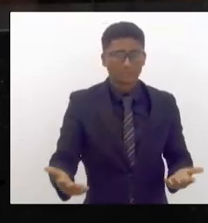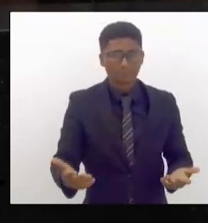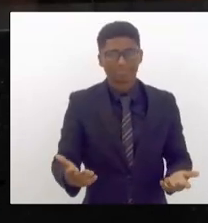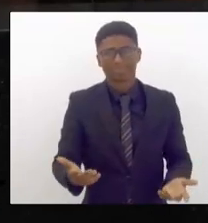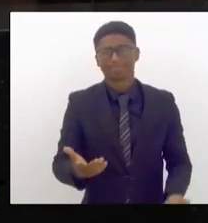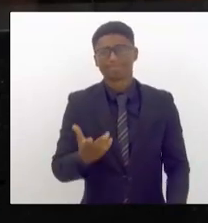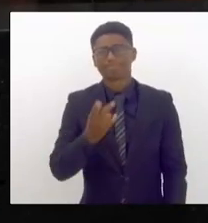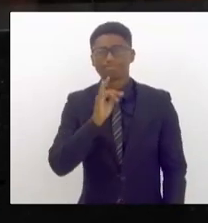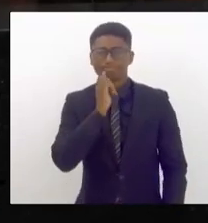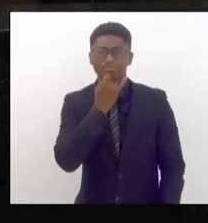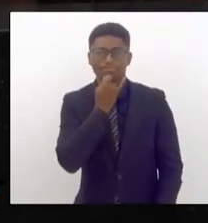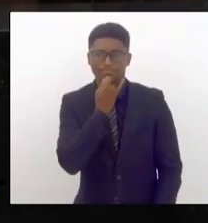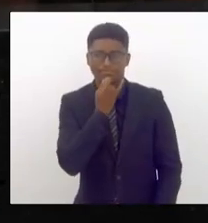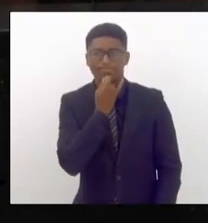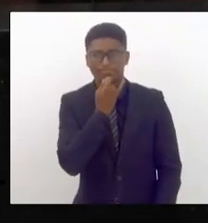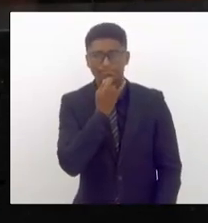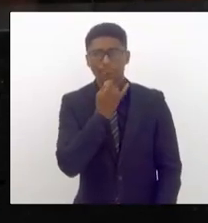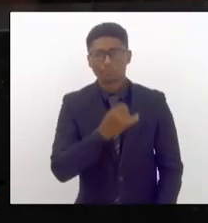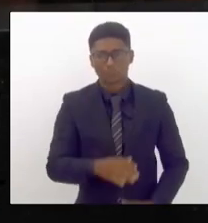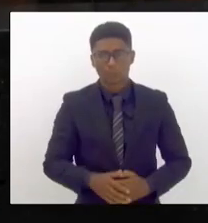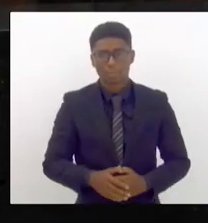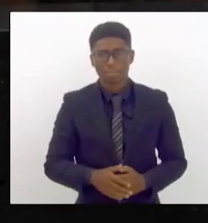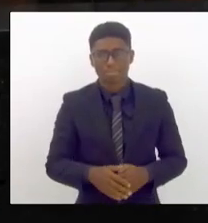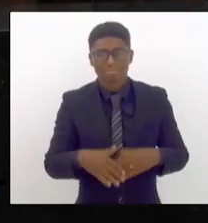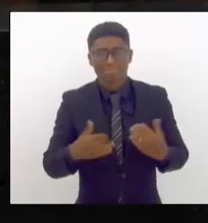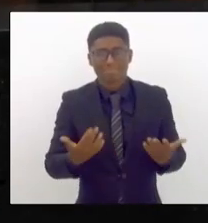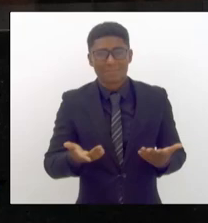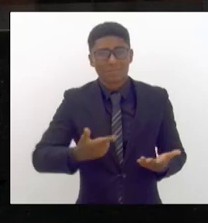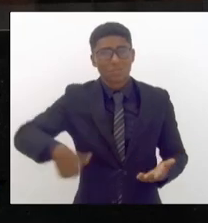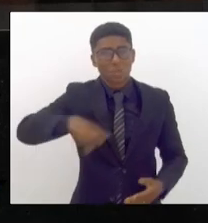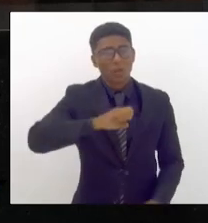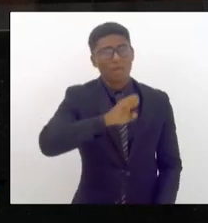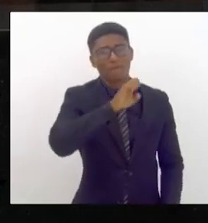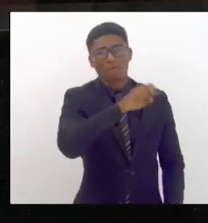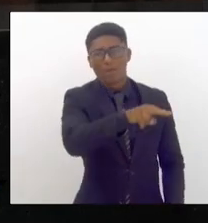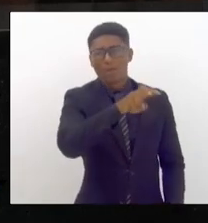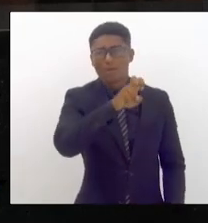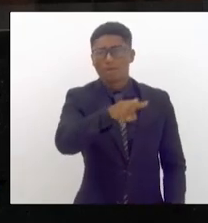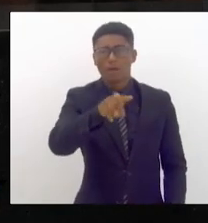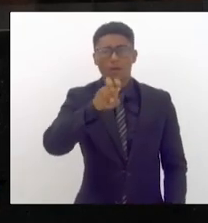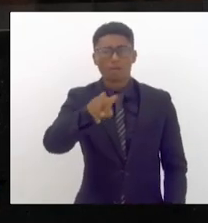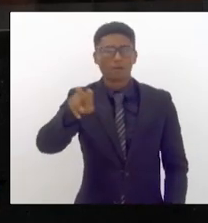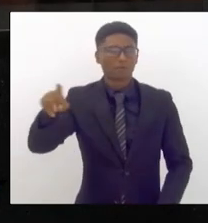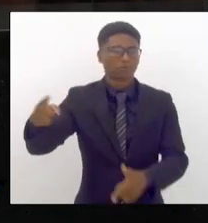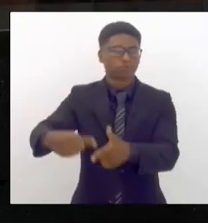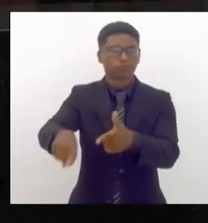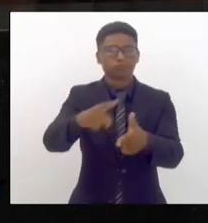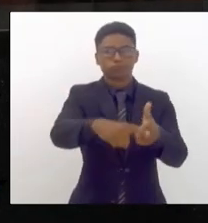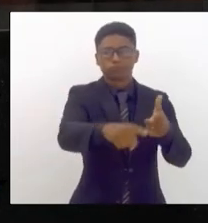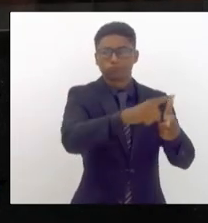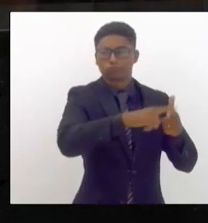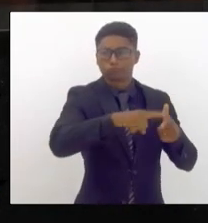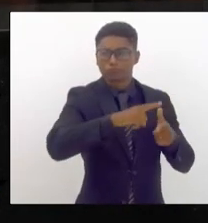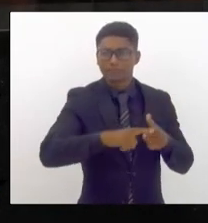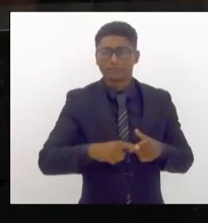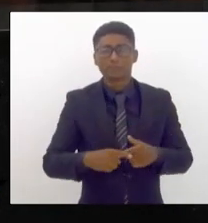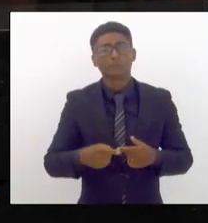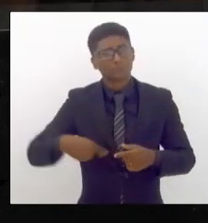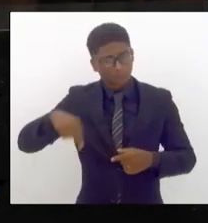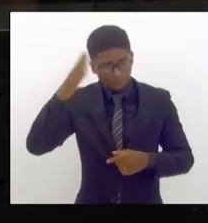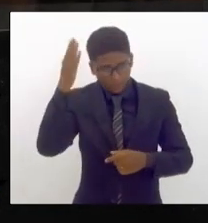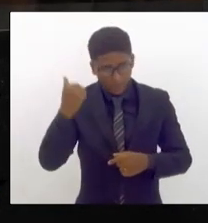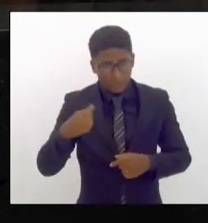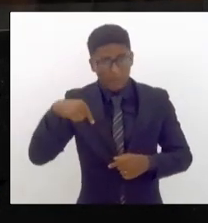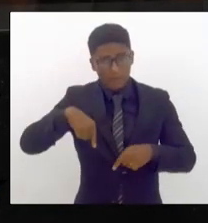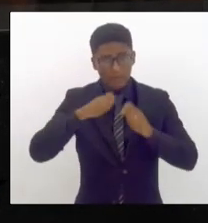que a gente vê tantos problemas como a gente sabe que dentro desta casa vários servidores